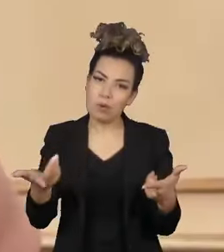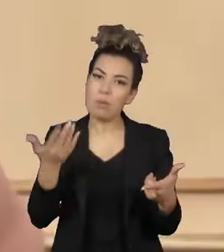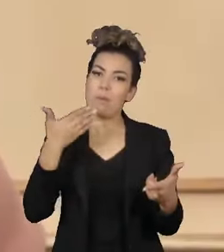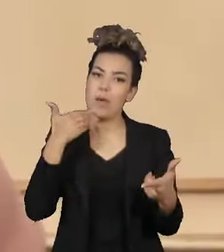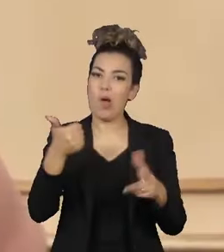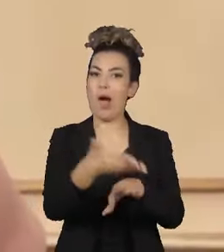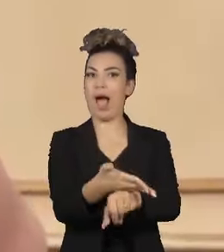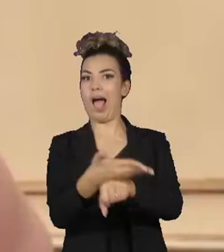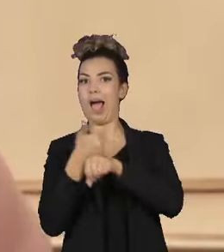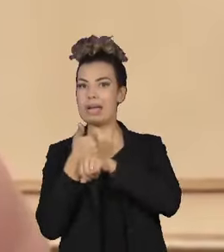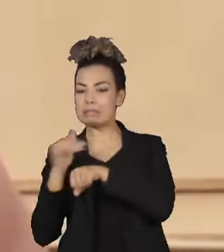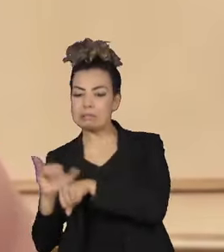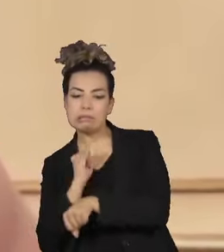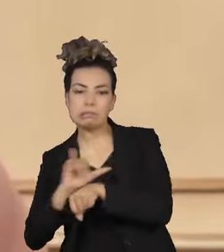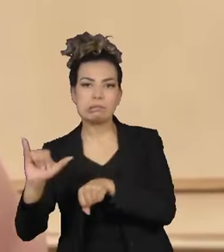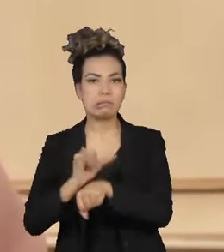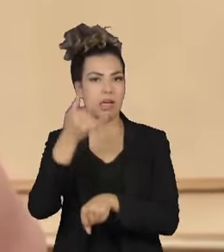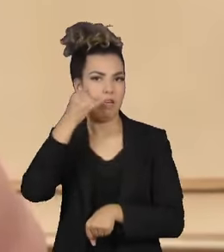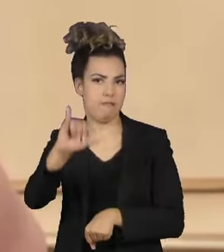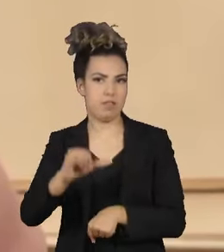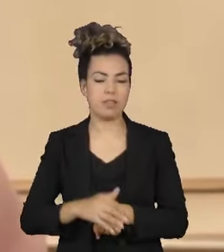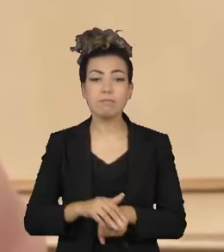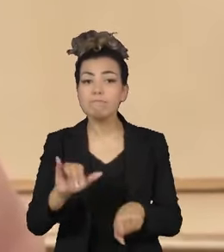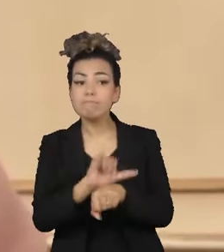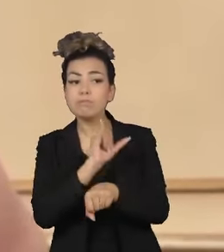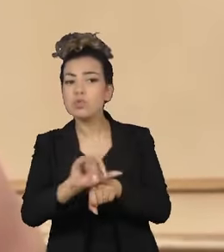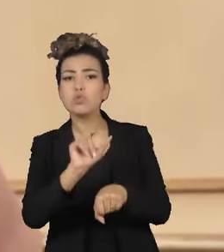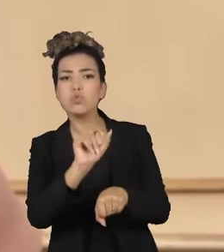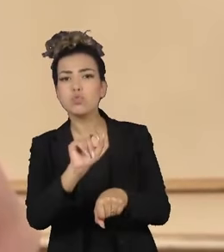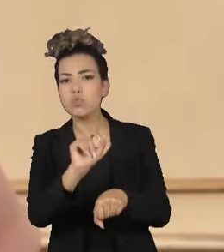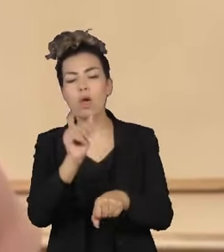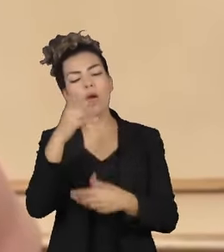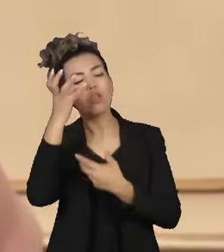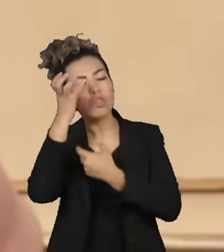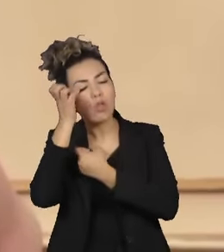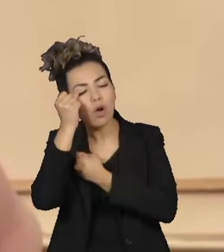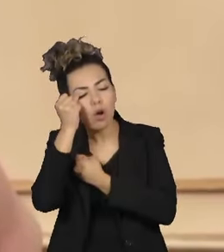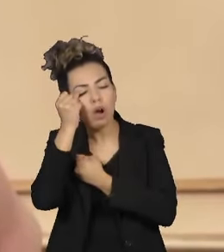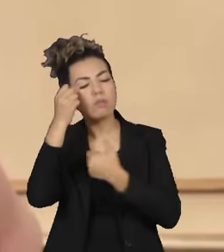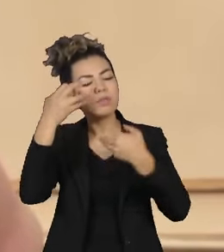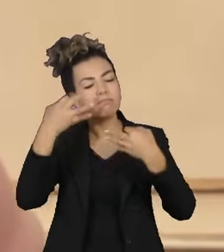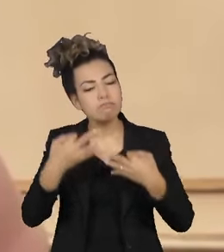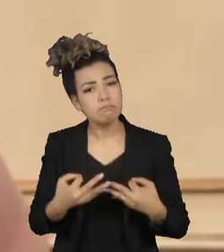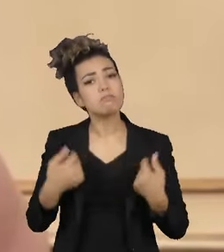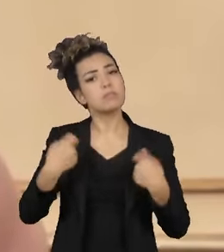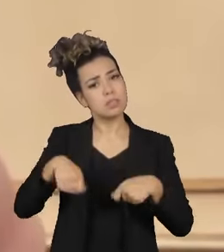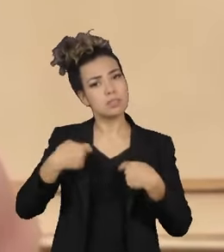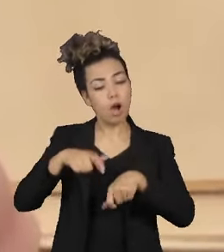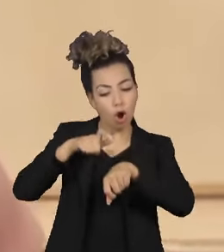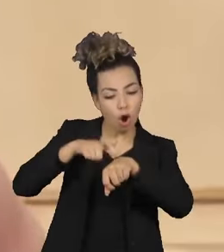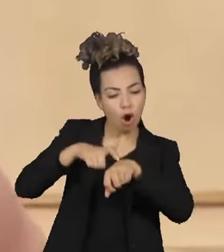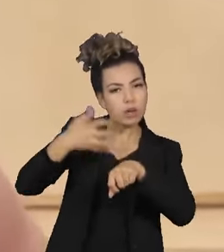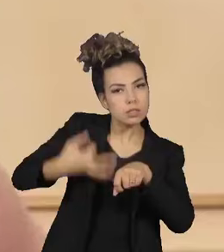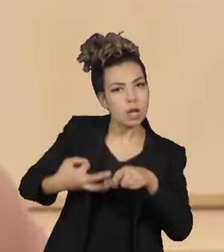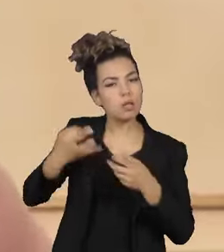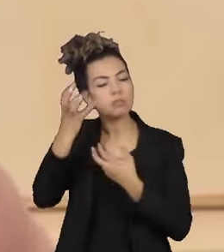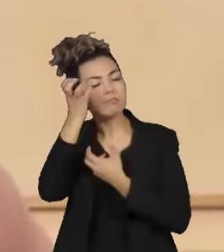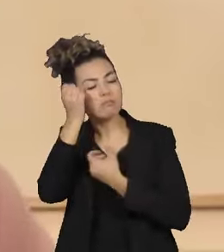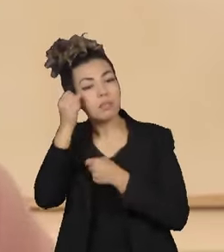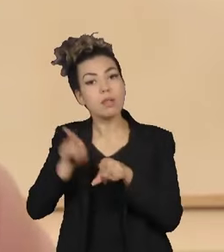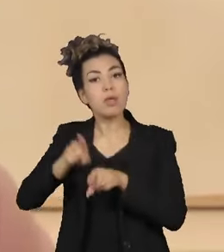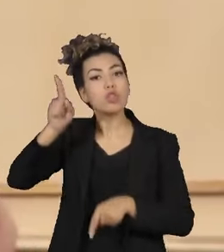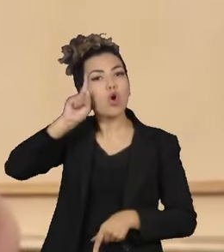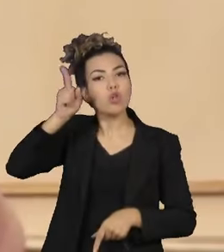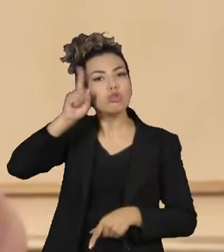A qualidade do sono é imprescindível, então dormir na hora certa, ter um padrão